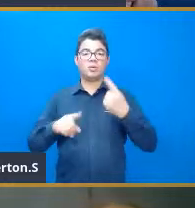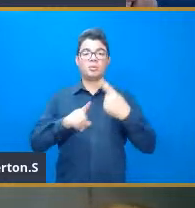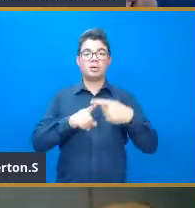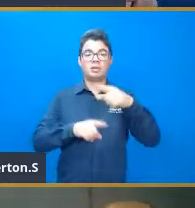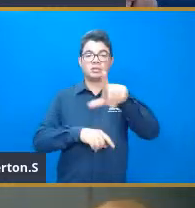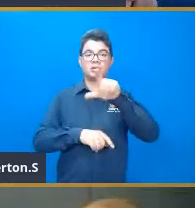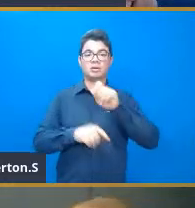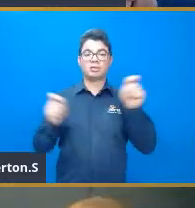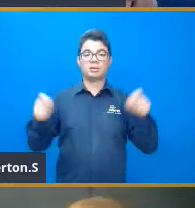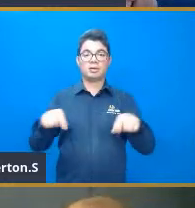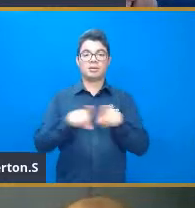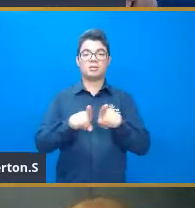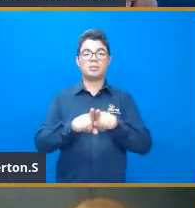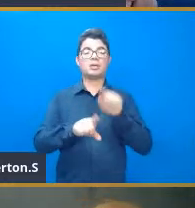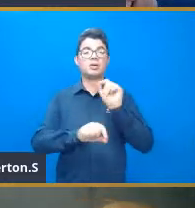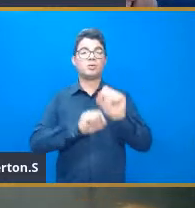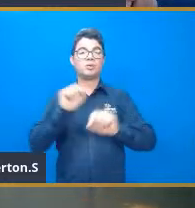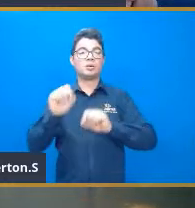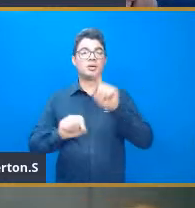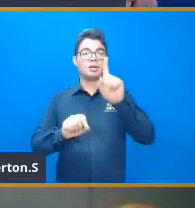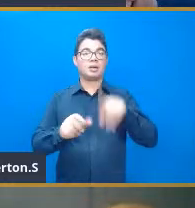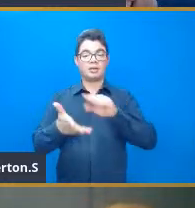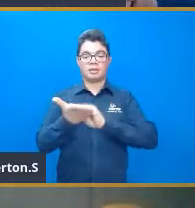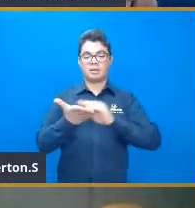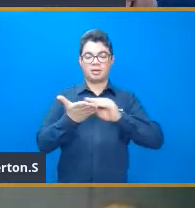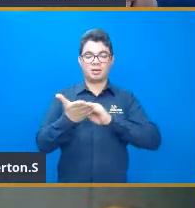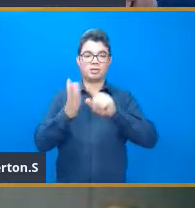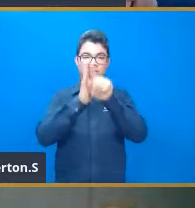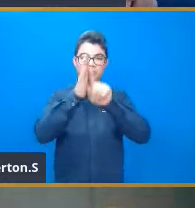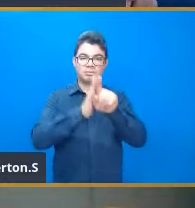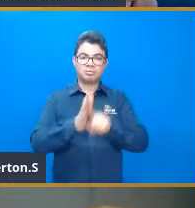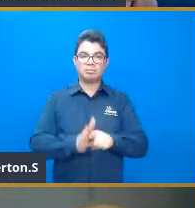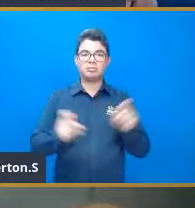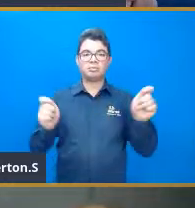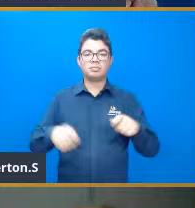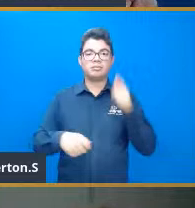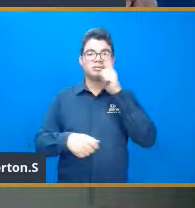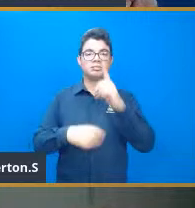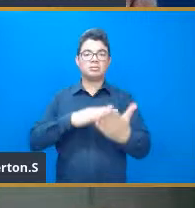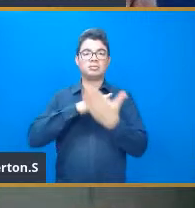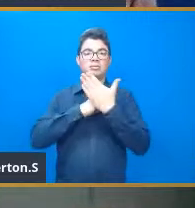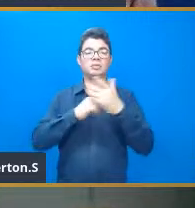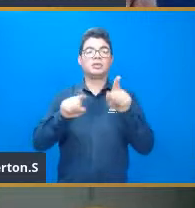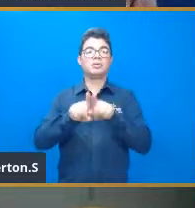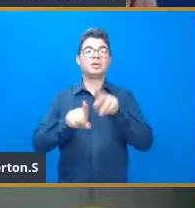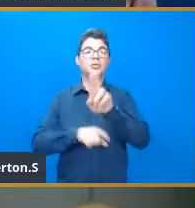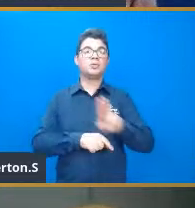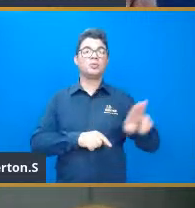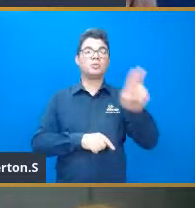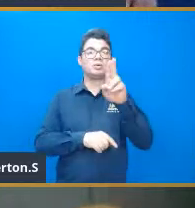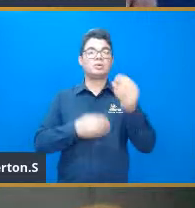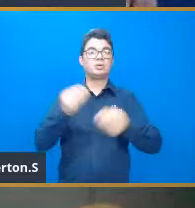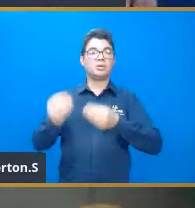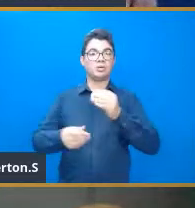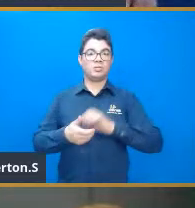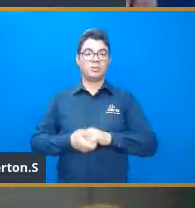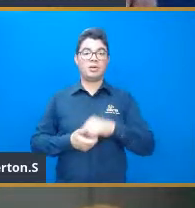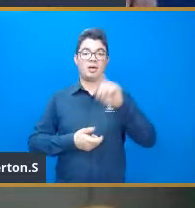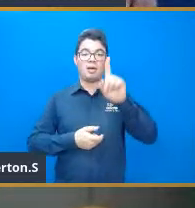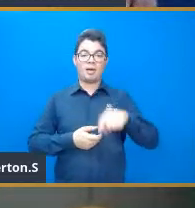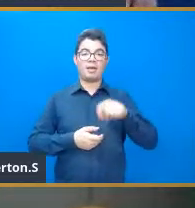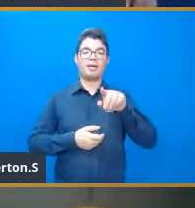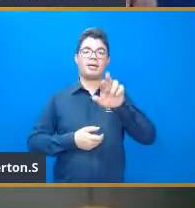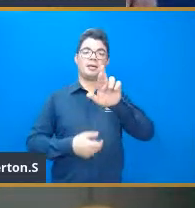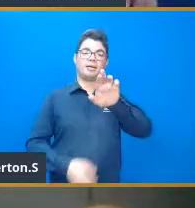reta neste caso? Porque os dados estão muito próximos de uma linha reta. E aí, quando a usa o comando chamado regressão linear, e agora sim, é regressão